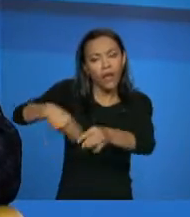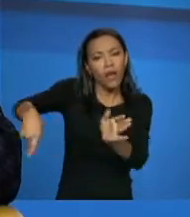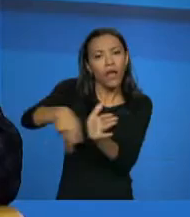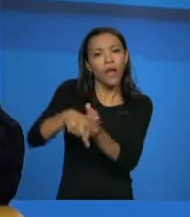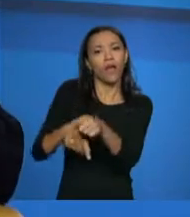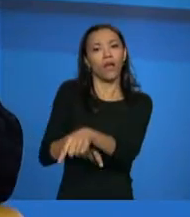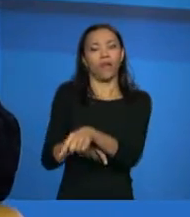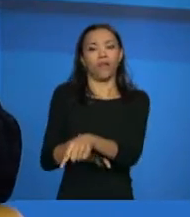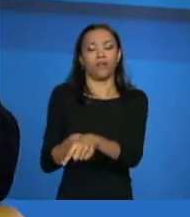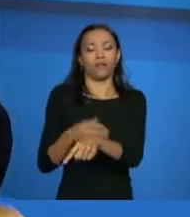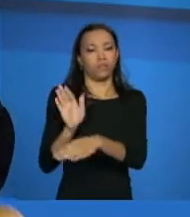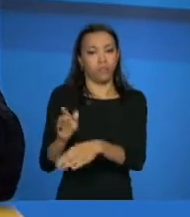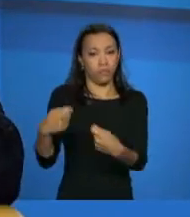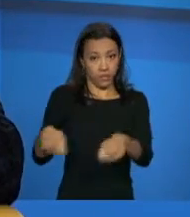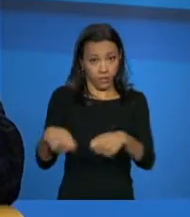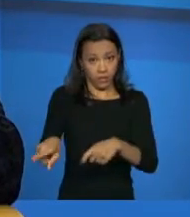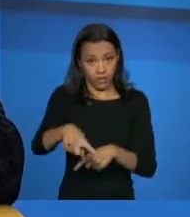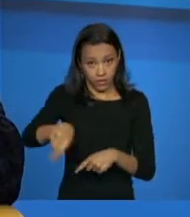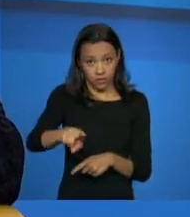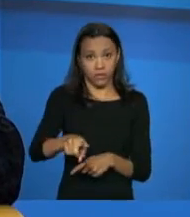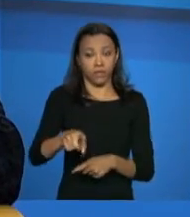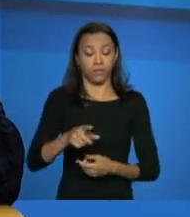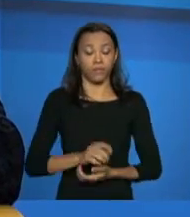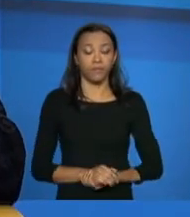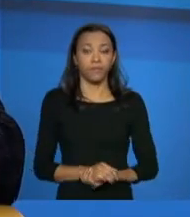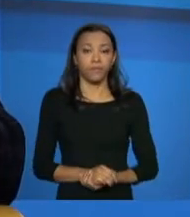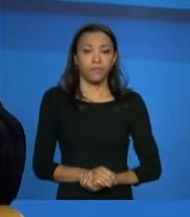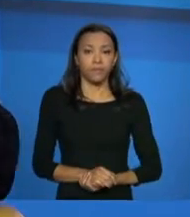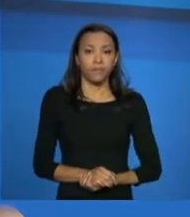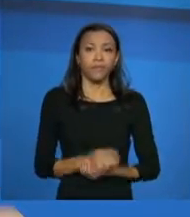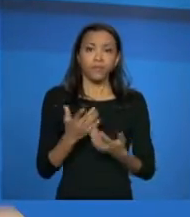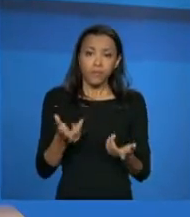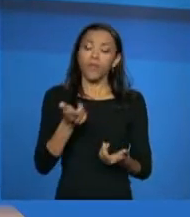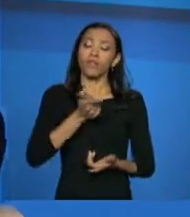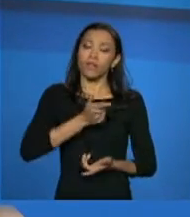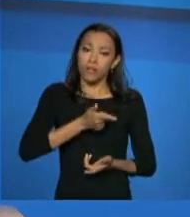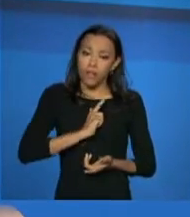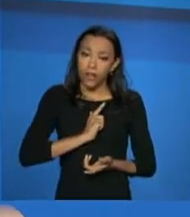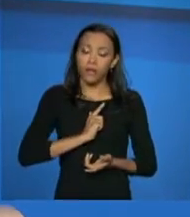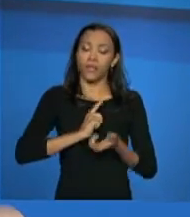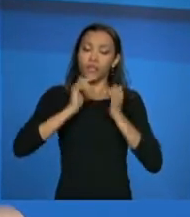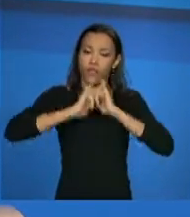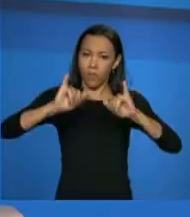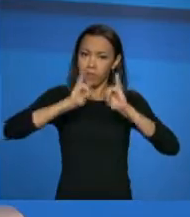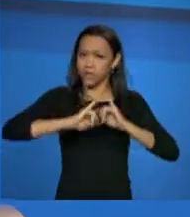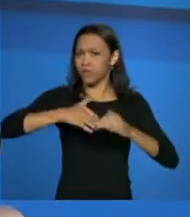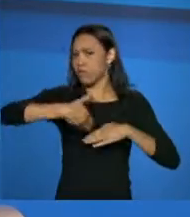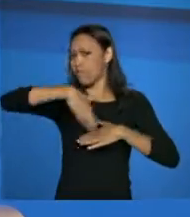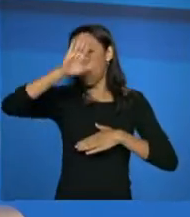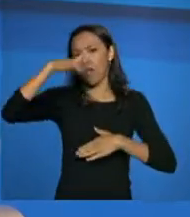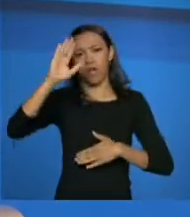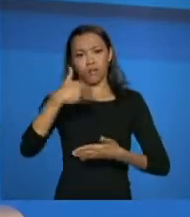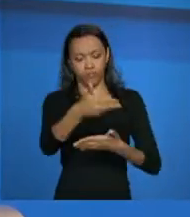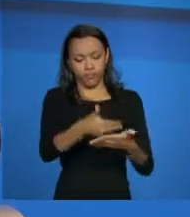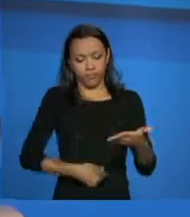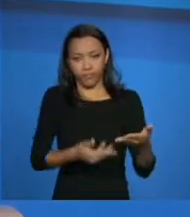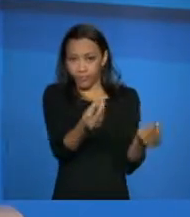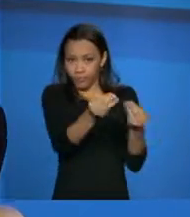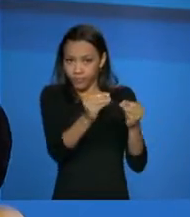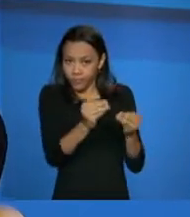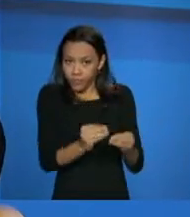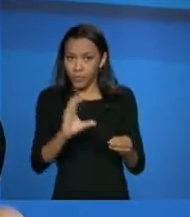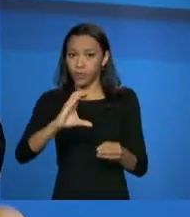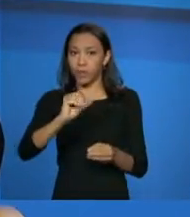programas precisam, porque cada um também tem a sua peculiaridade. Quer dizer, tem informações que vão para além do cadastro. Então, vai ser necessário